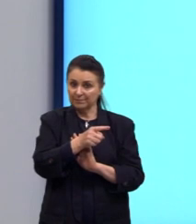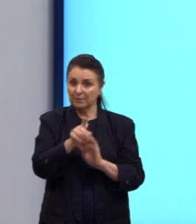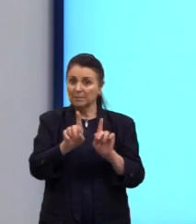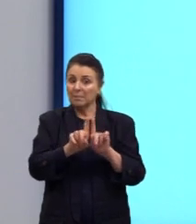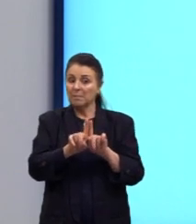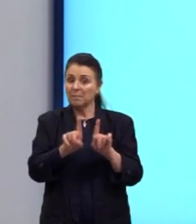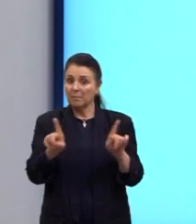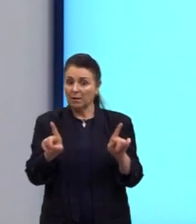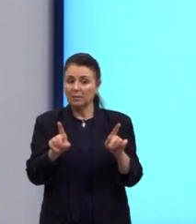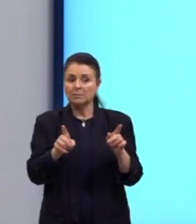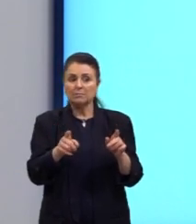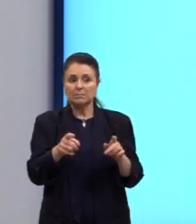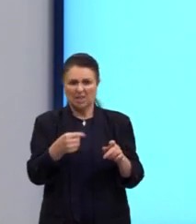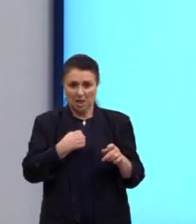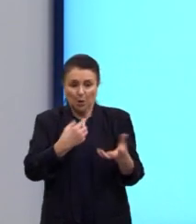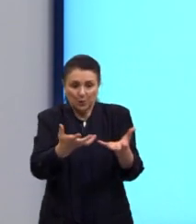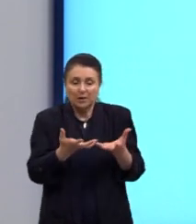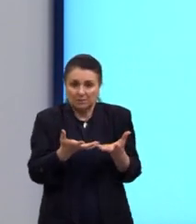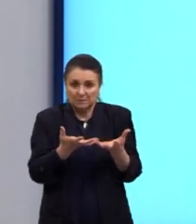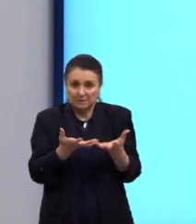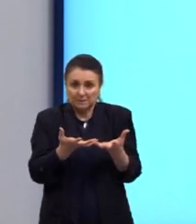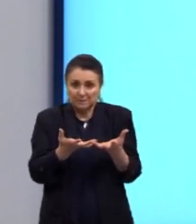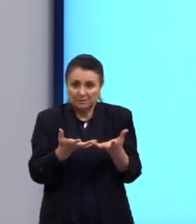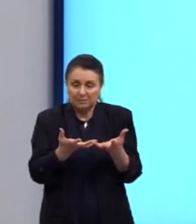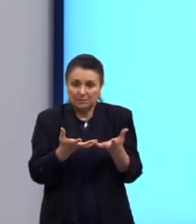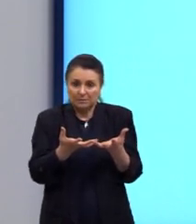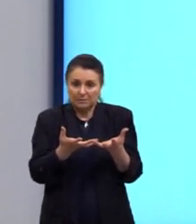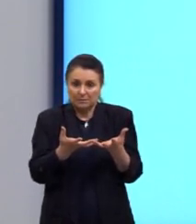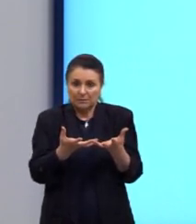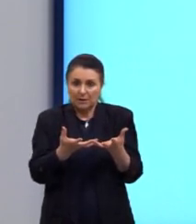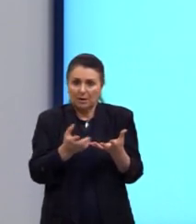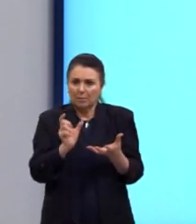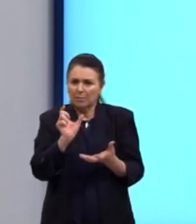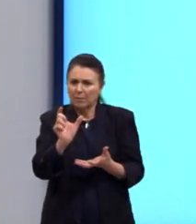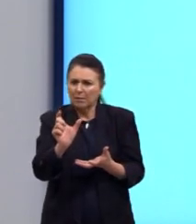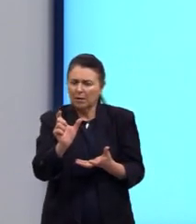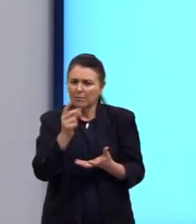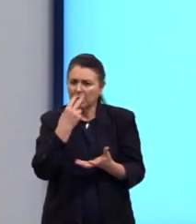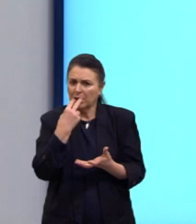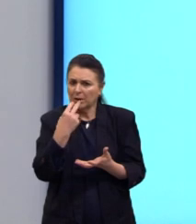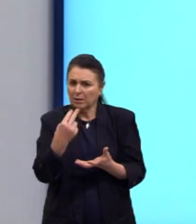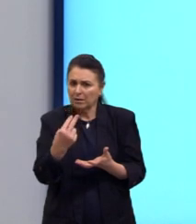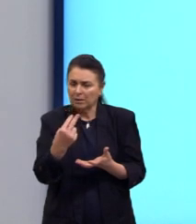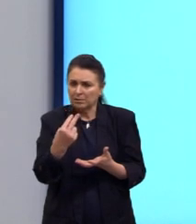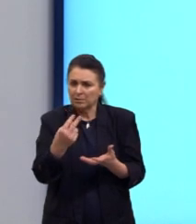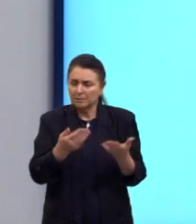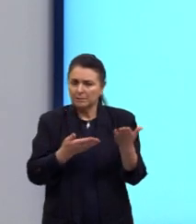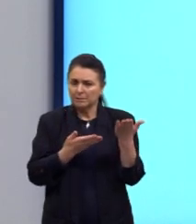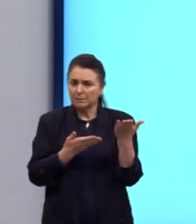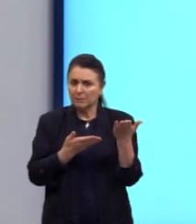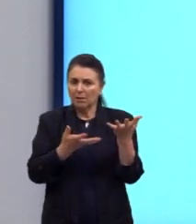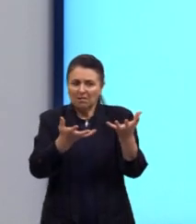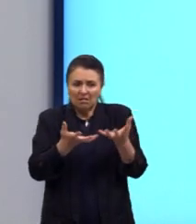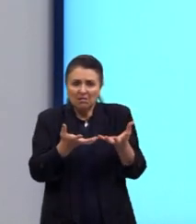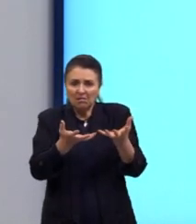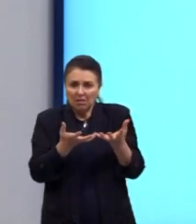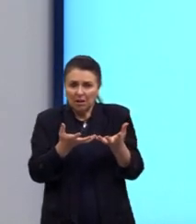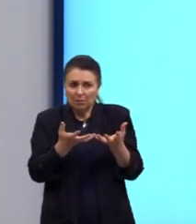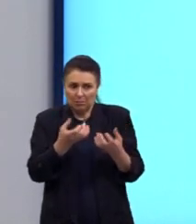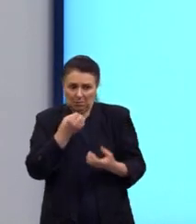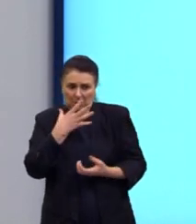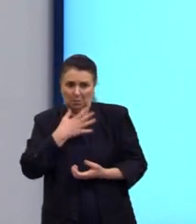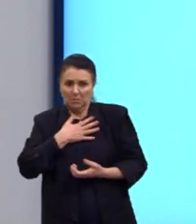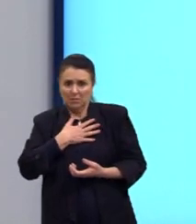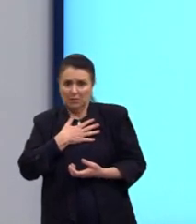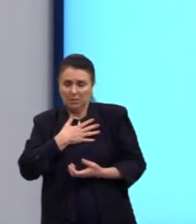mas, eu quero. O que é esse but? Ele tem ideia de quê? Eu quero uma coisa que é positivo para mim.